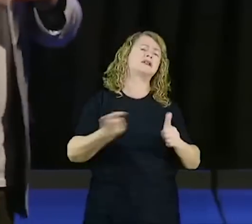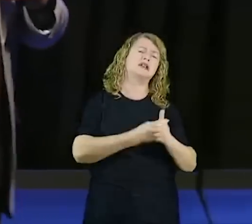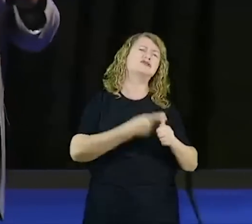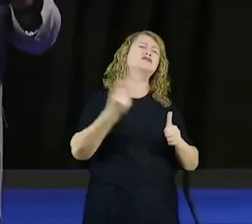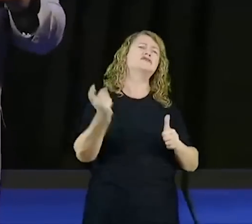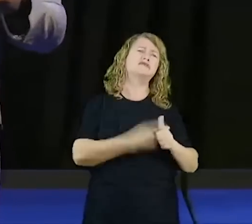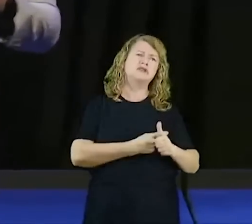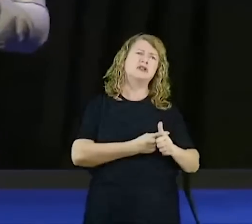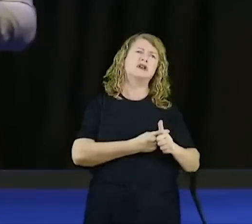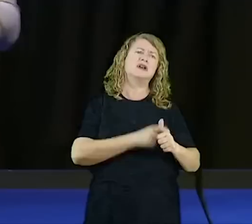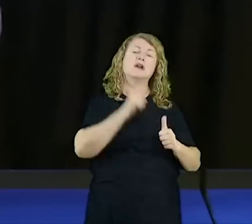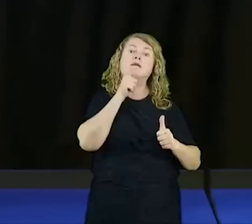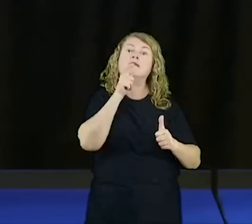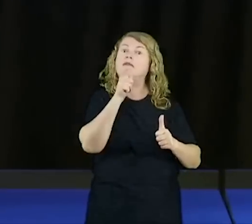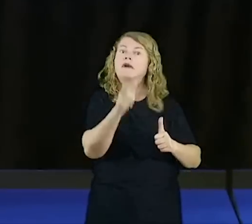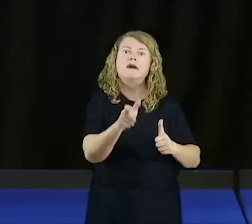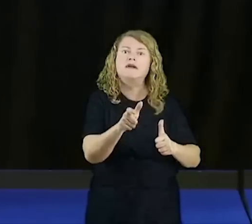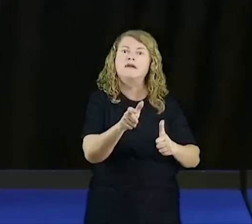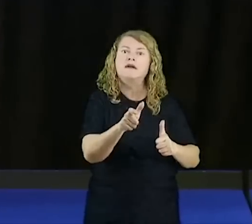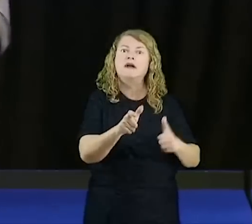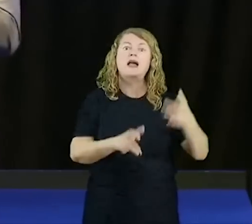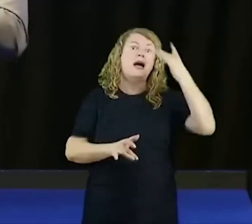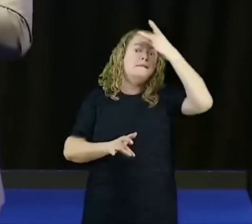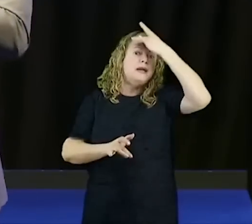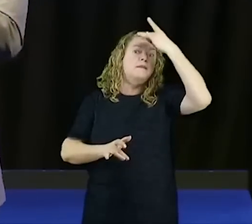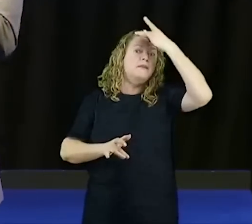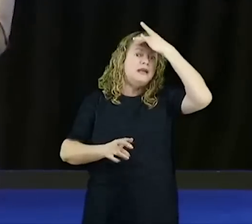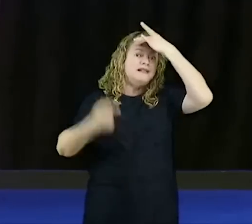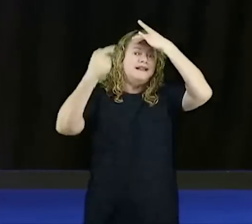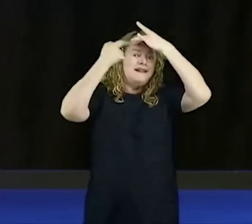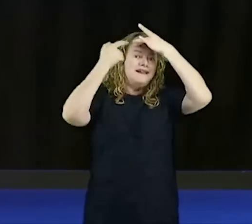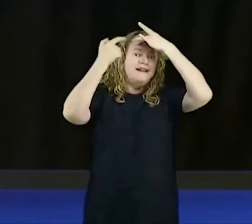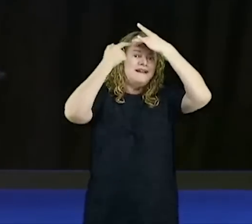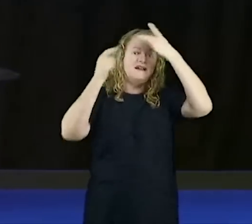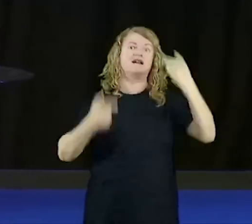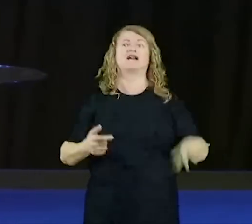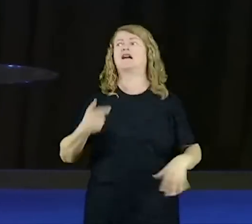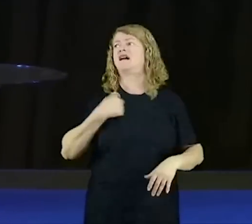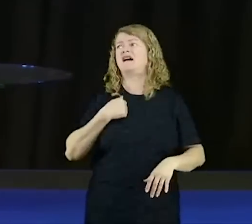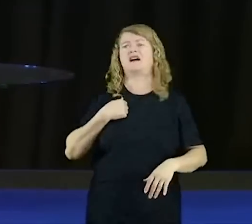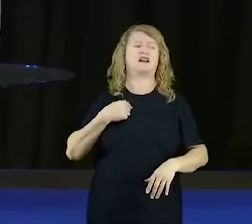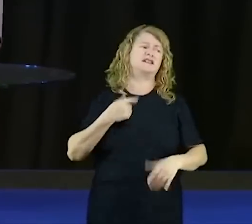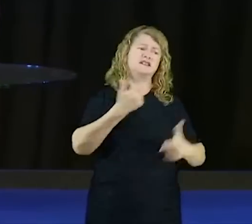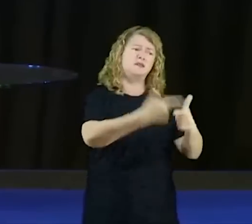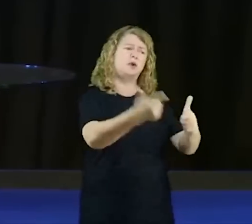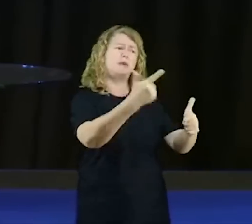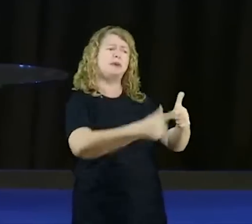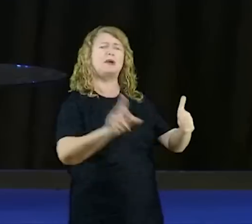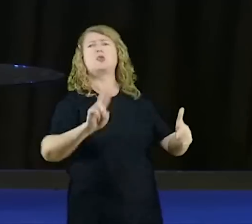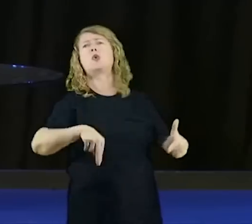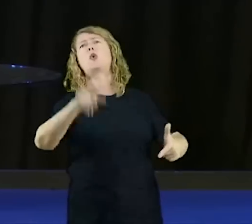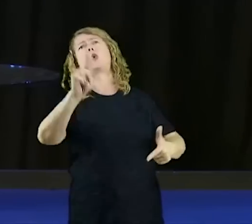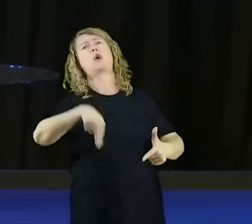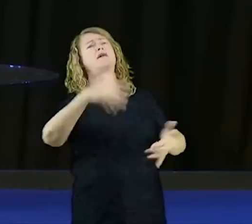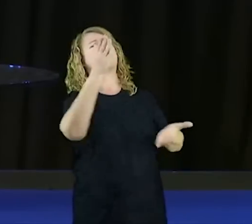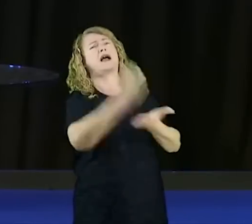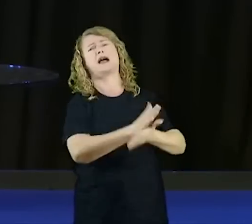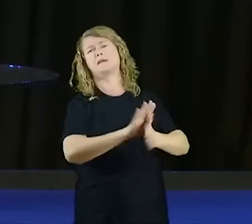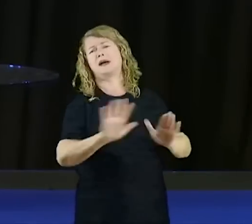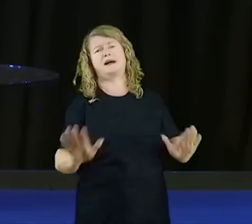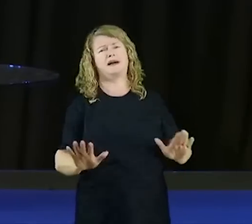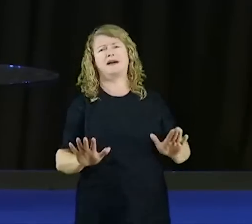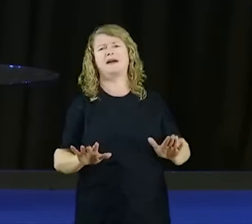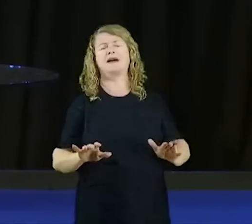cabeça não tem saído. Eu nunca vou me livrar desse problema. A fortaleza é uma mentira